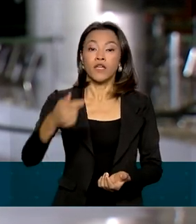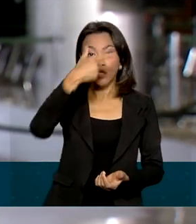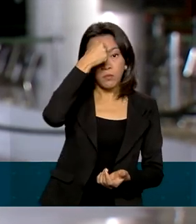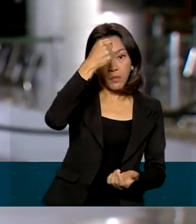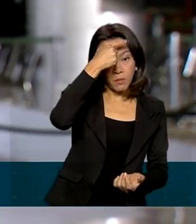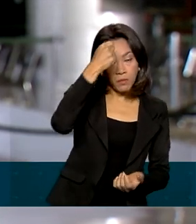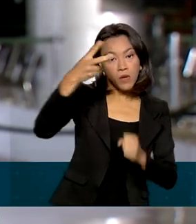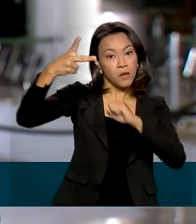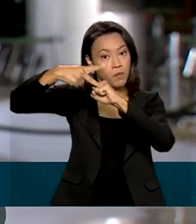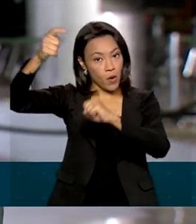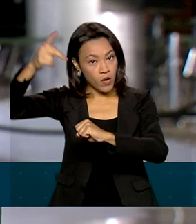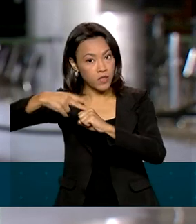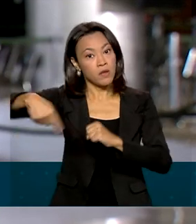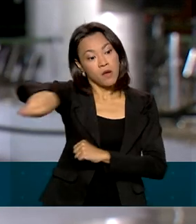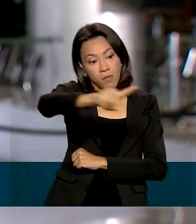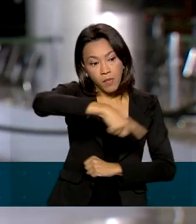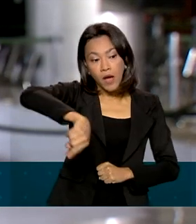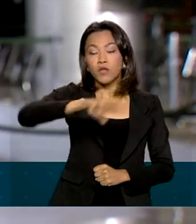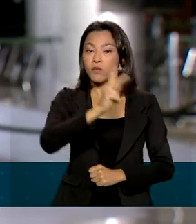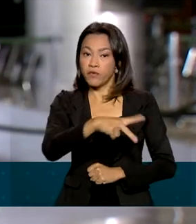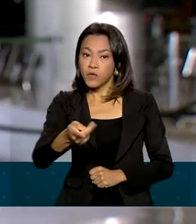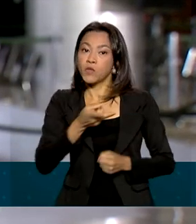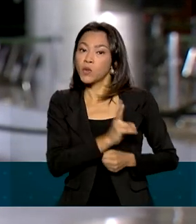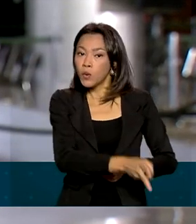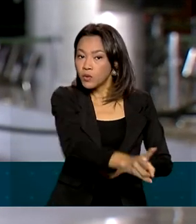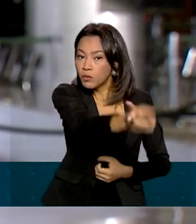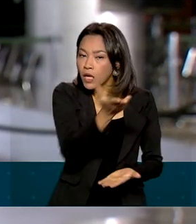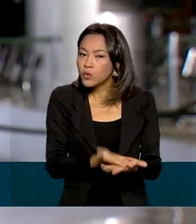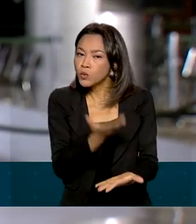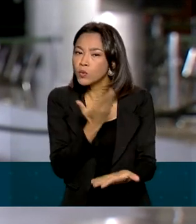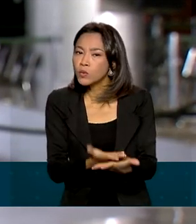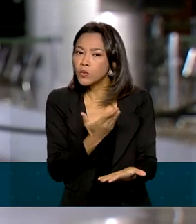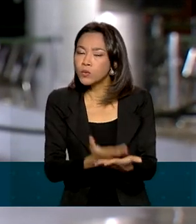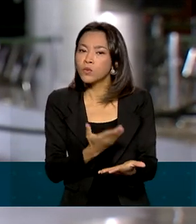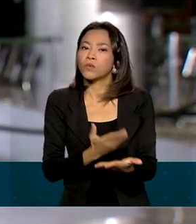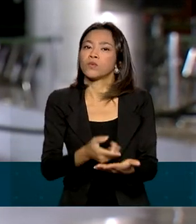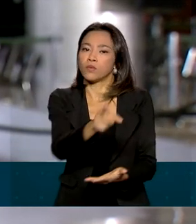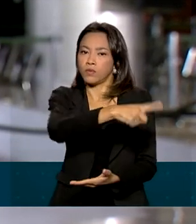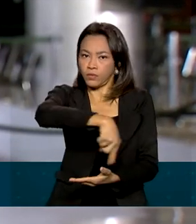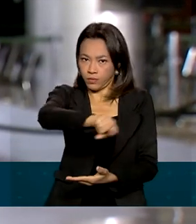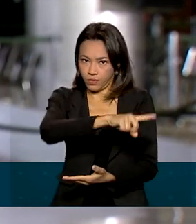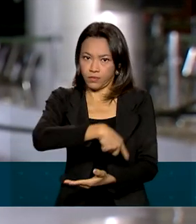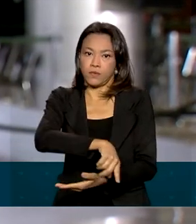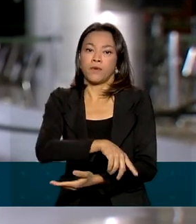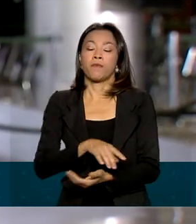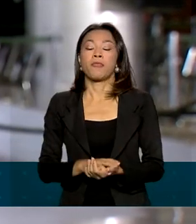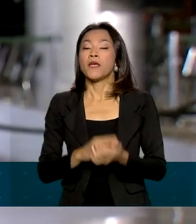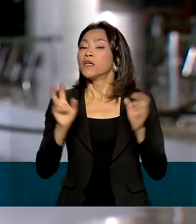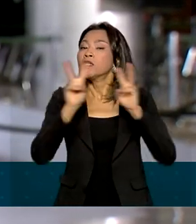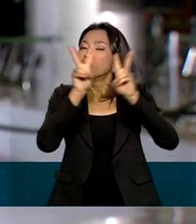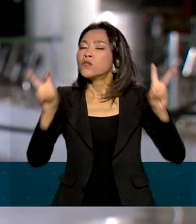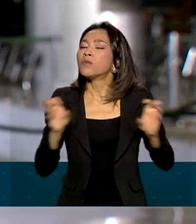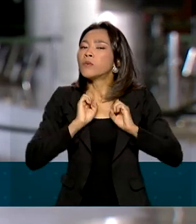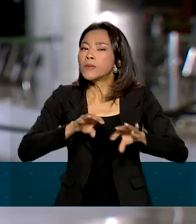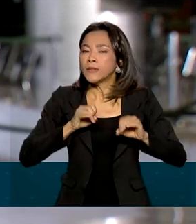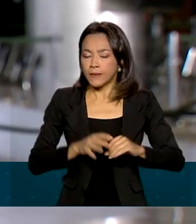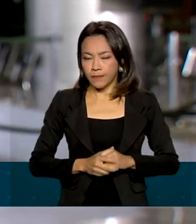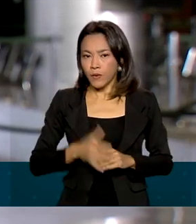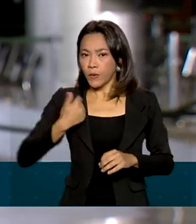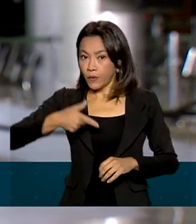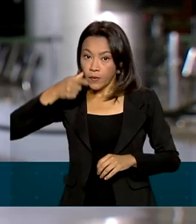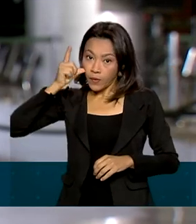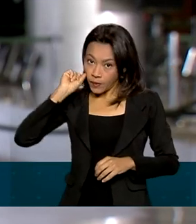professores da educação básica continuarem aí seus estudos e se aperfeiçoarem. E olha Renata, ainda falando sobre educação, ontem o